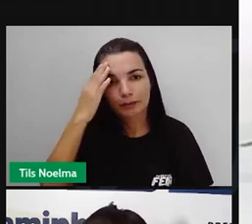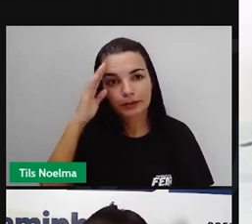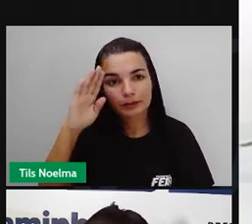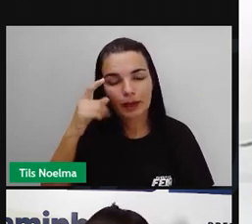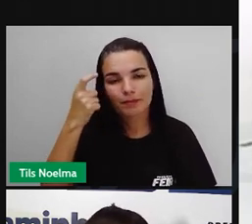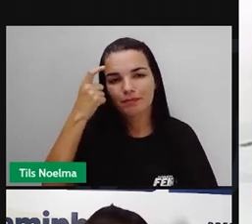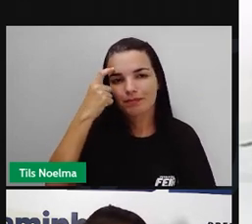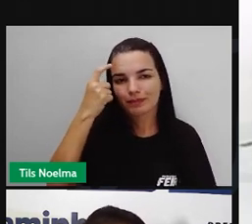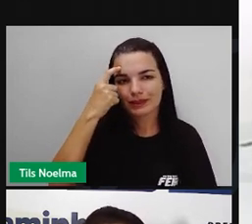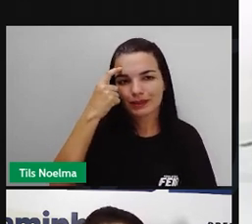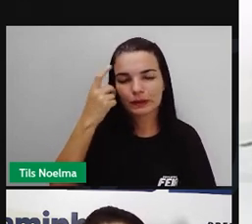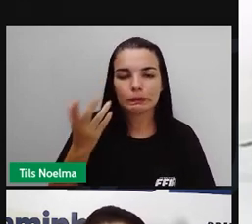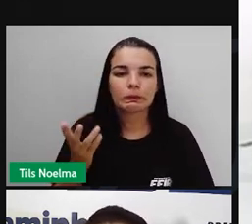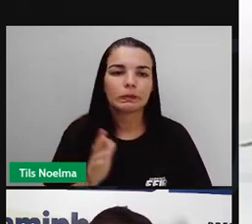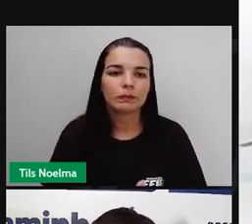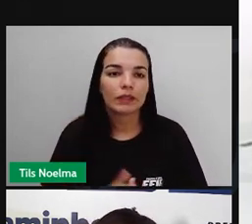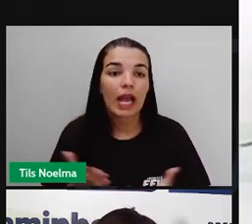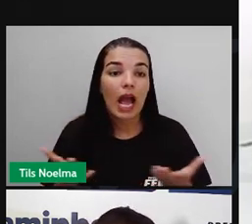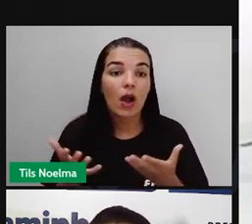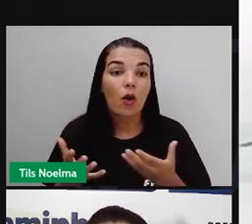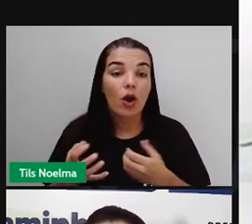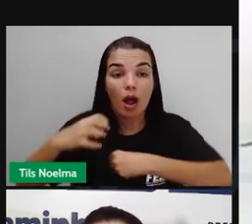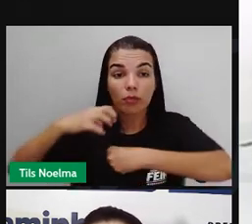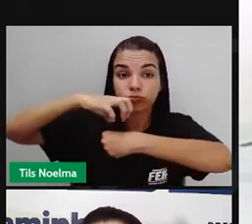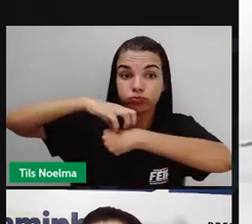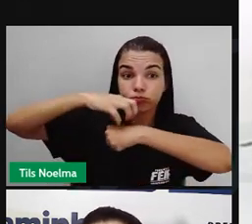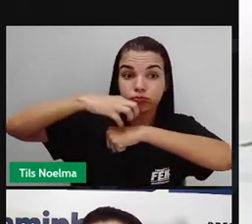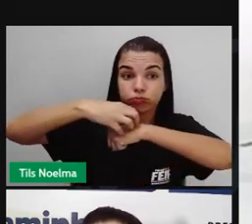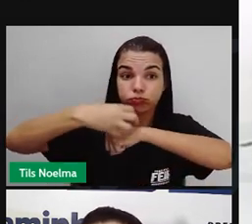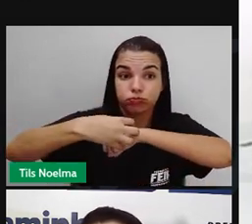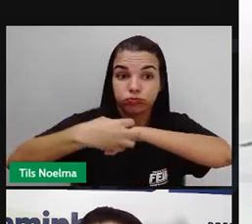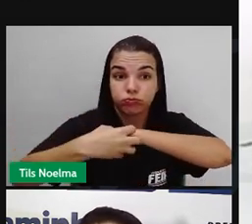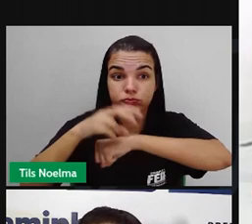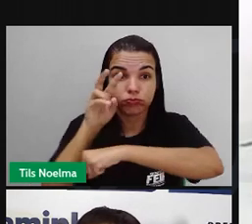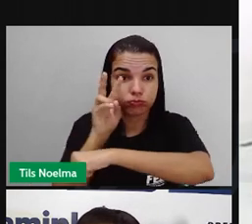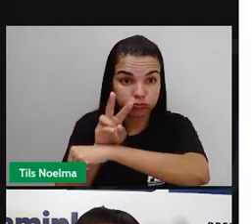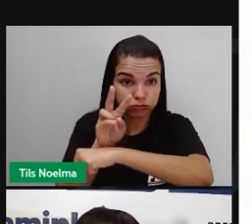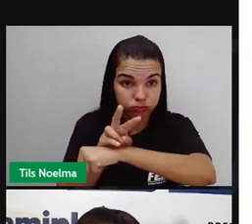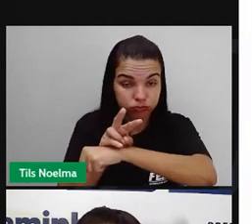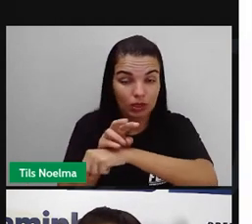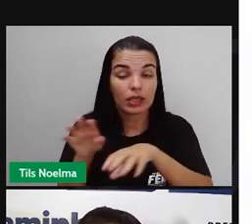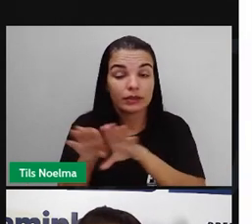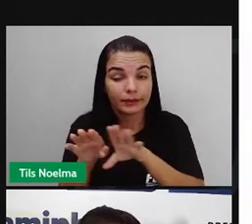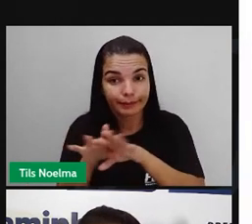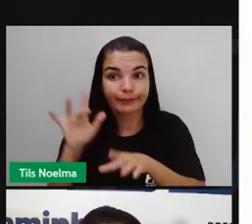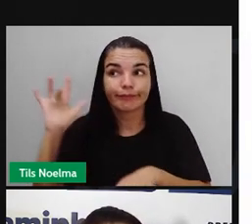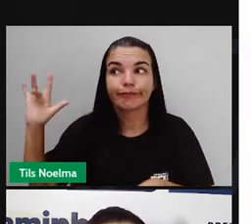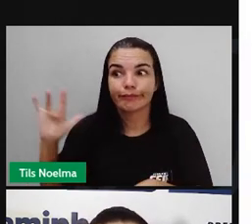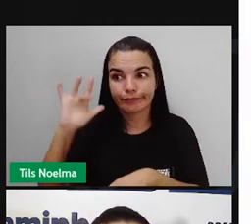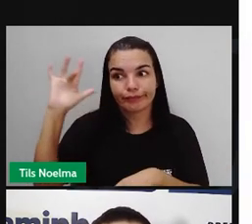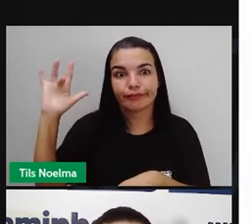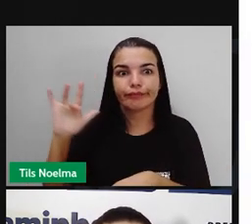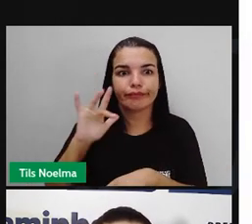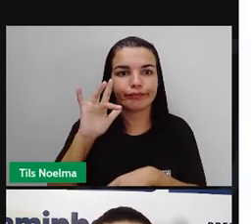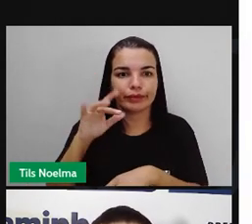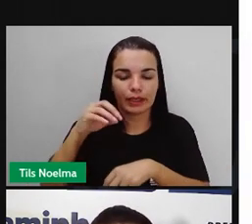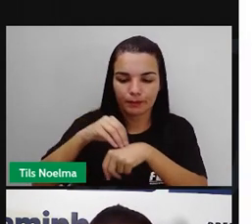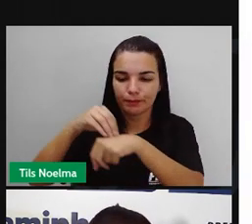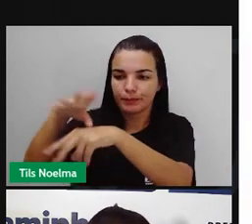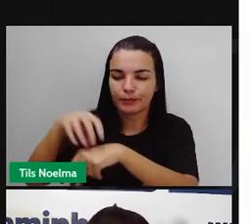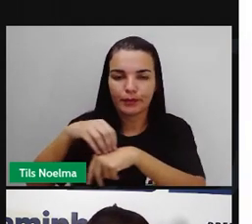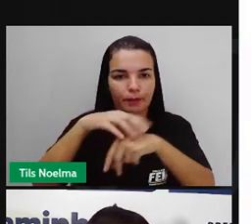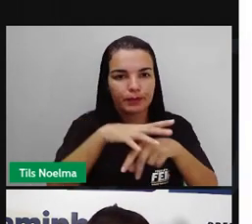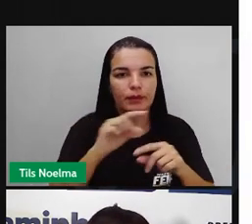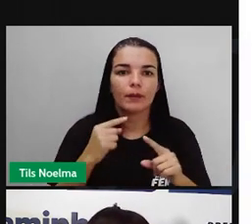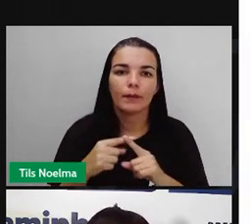mental, né? Chikungunya também é outra doença causada pelo mosquito Aedes aegypti. É uma